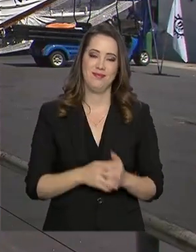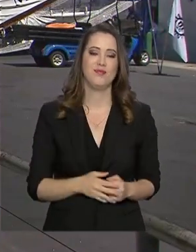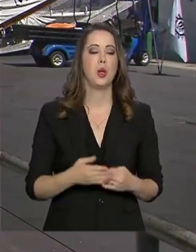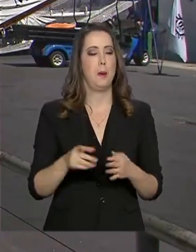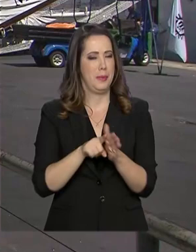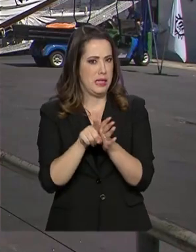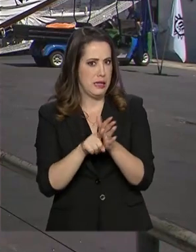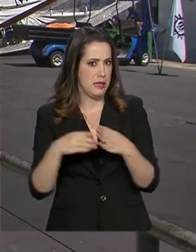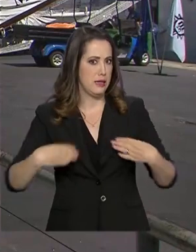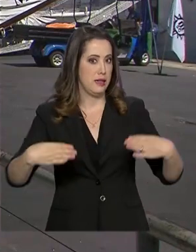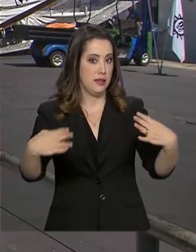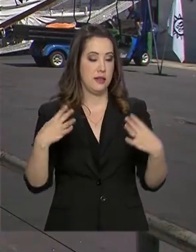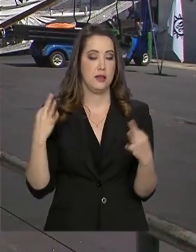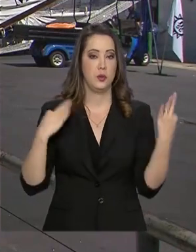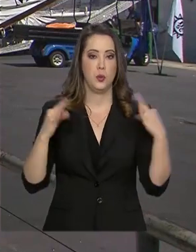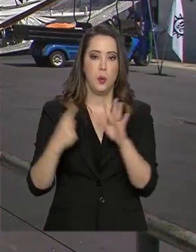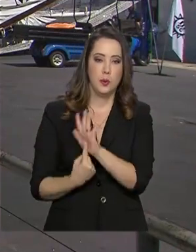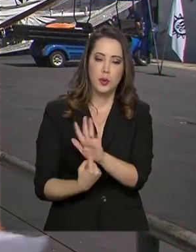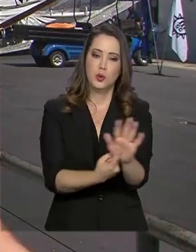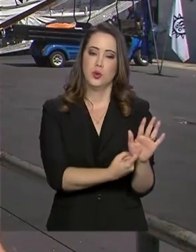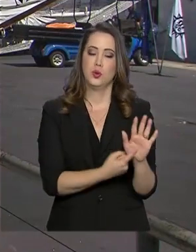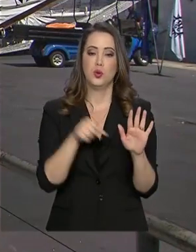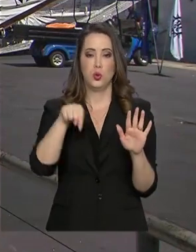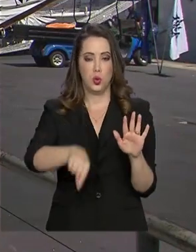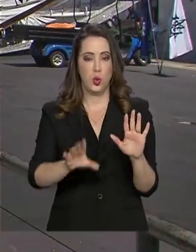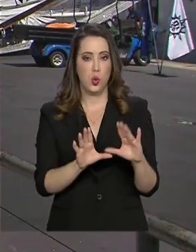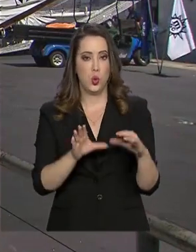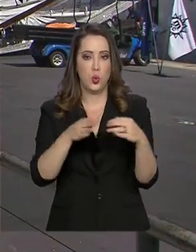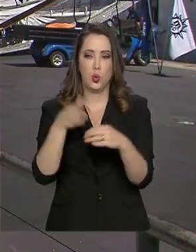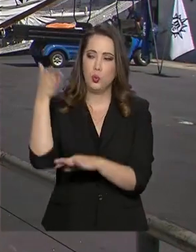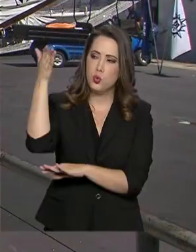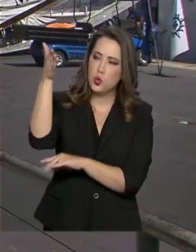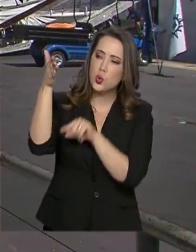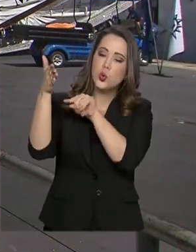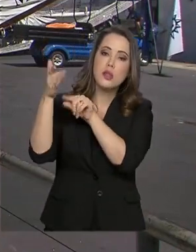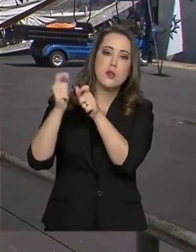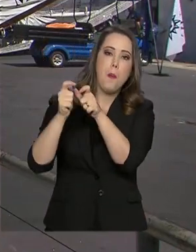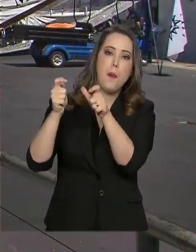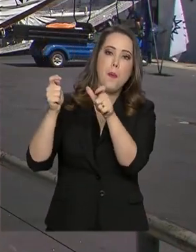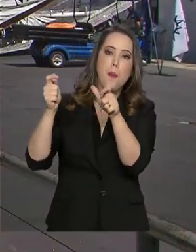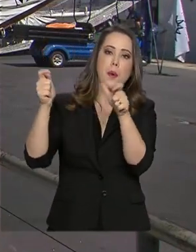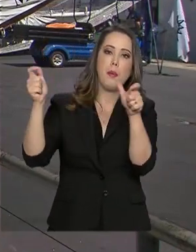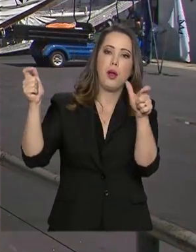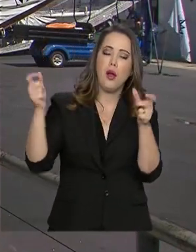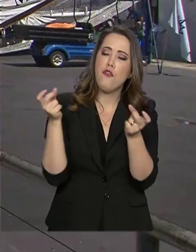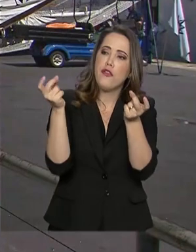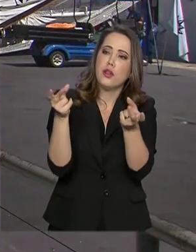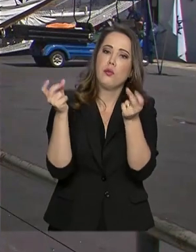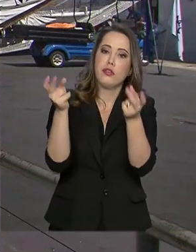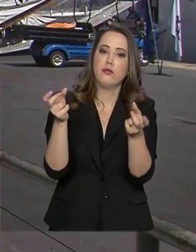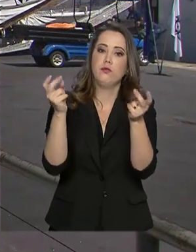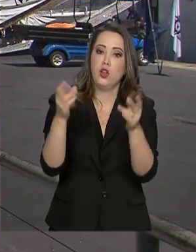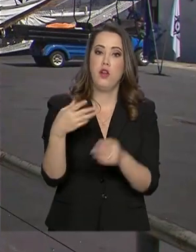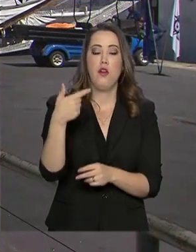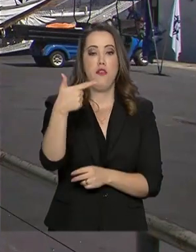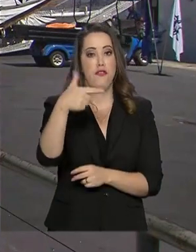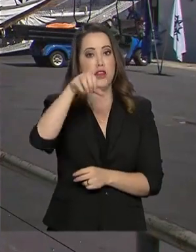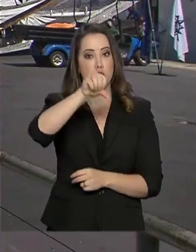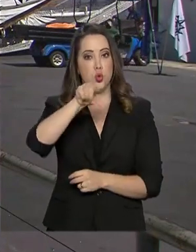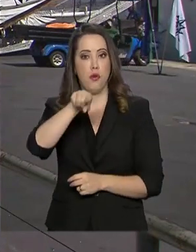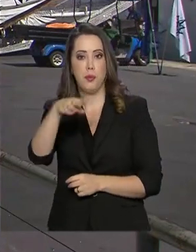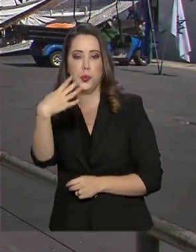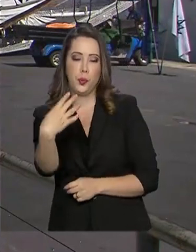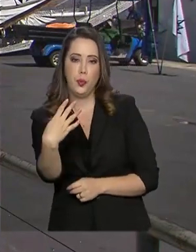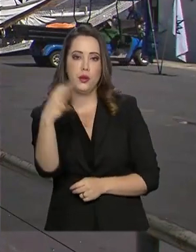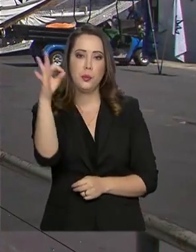revelou que no terceiro trimestre deste ano, o faturamento do setor hoteleiro no Brasil aumentou 29,4% em comparação